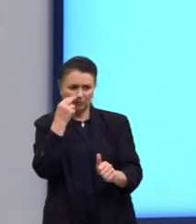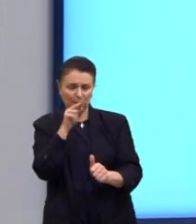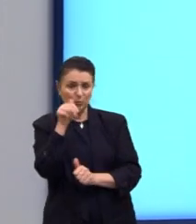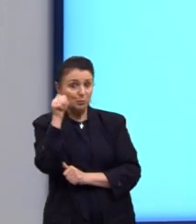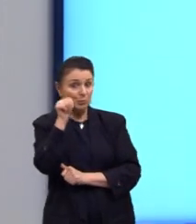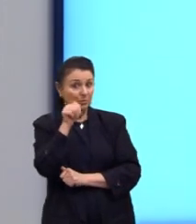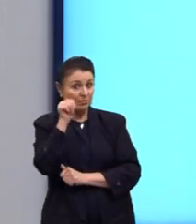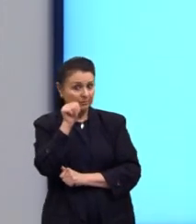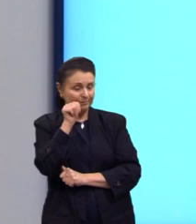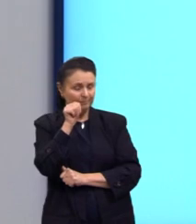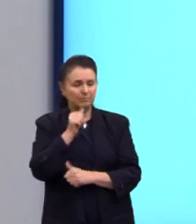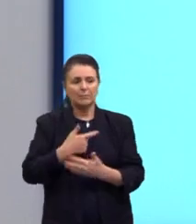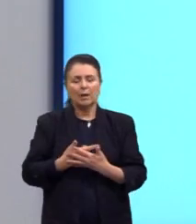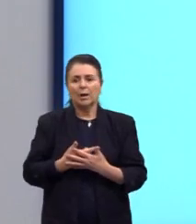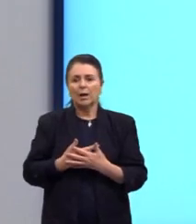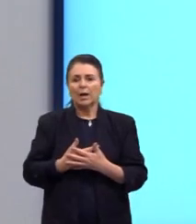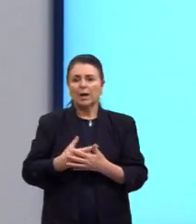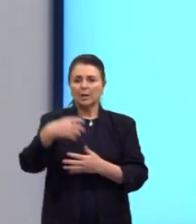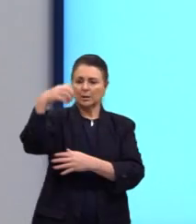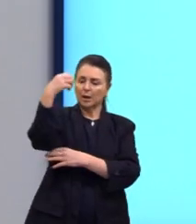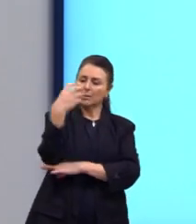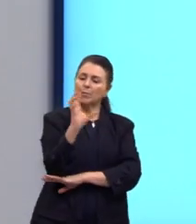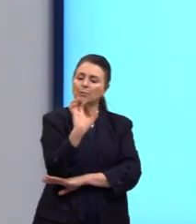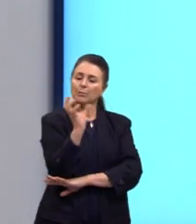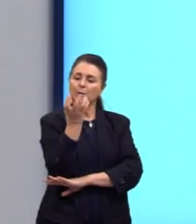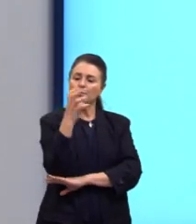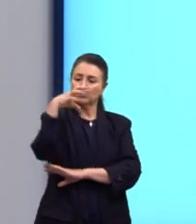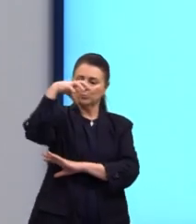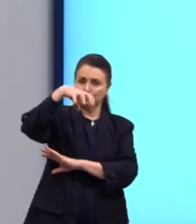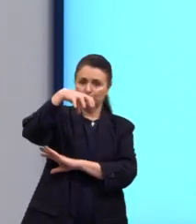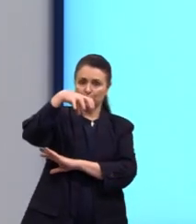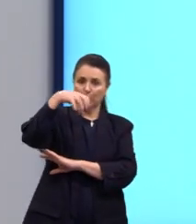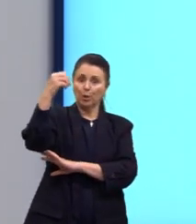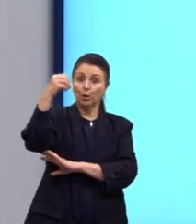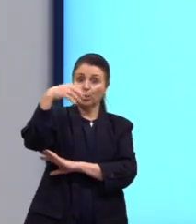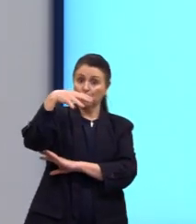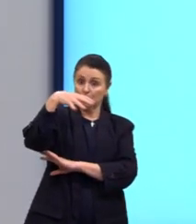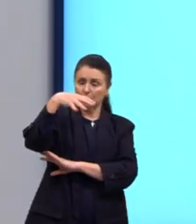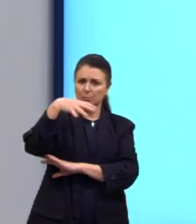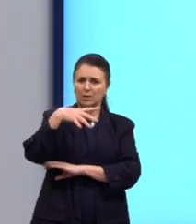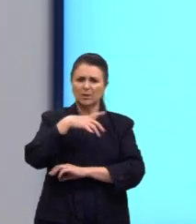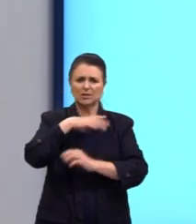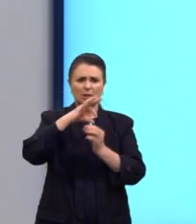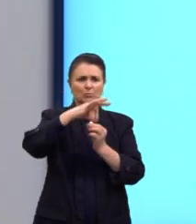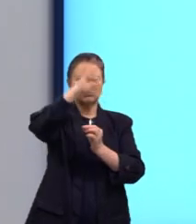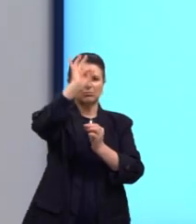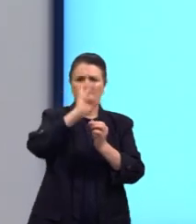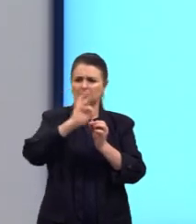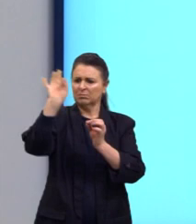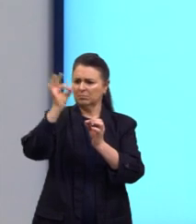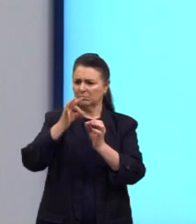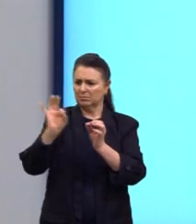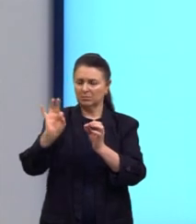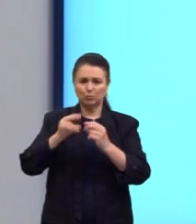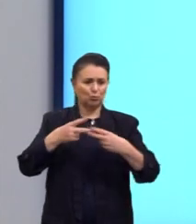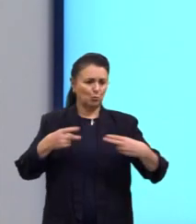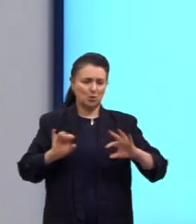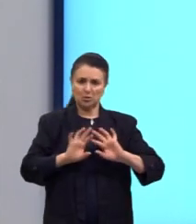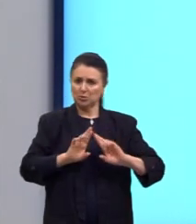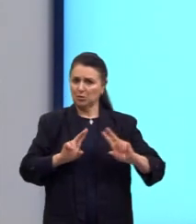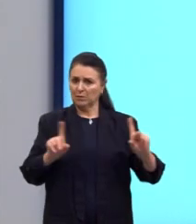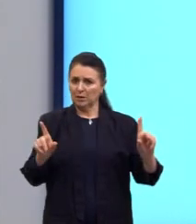com um abajur cheio de galhos, de coisas diferentes ali.